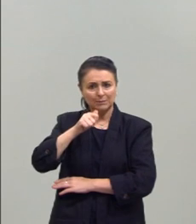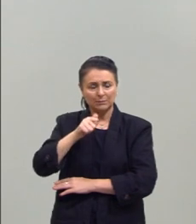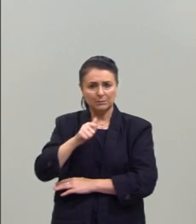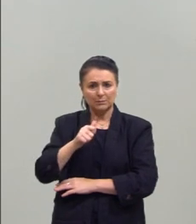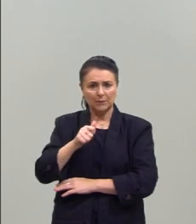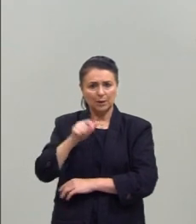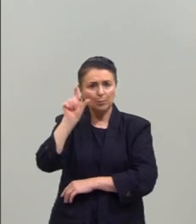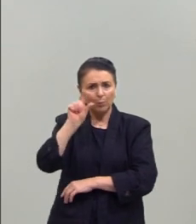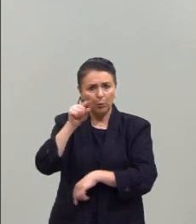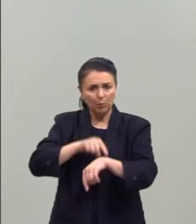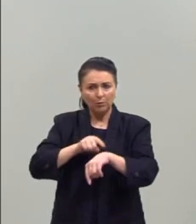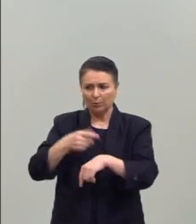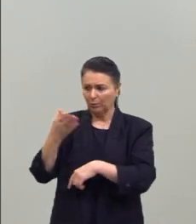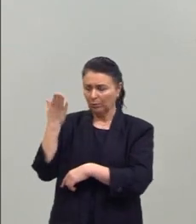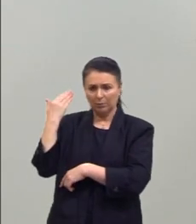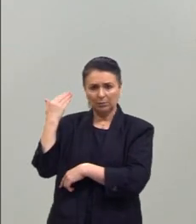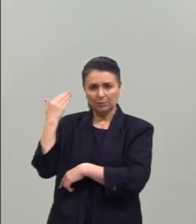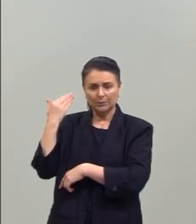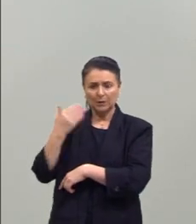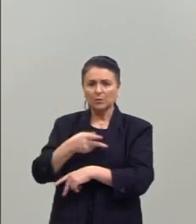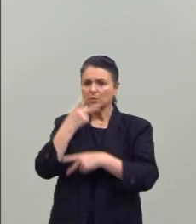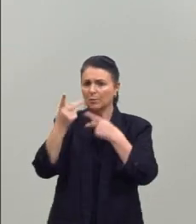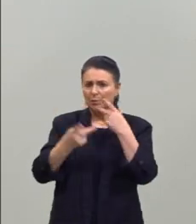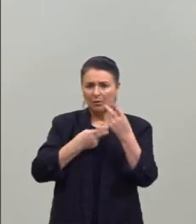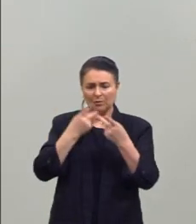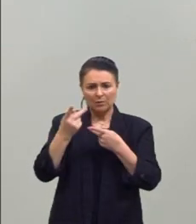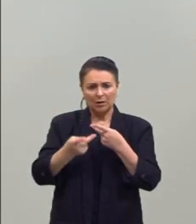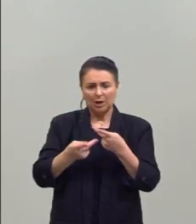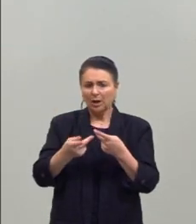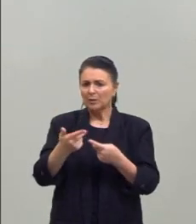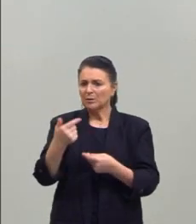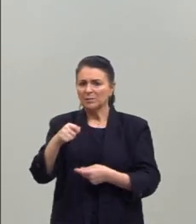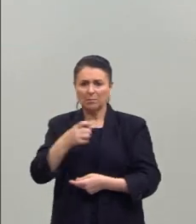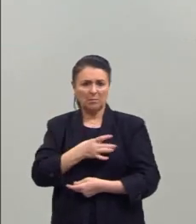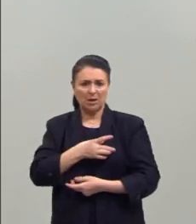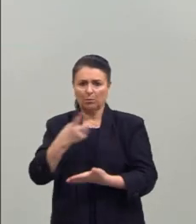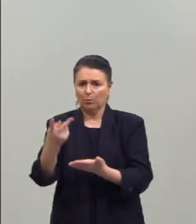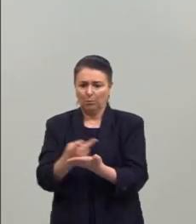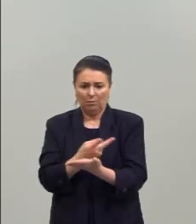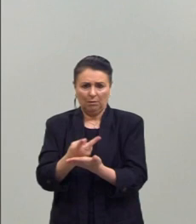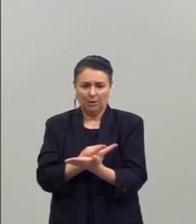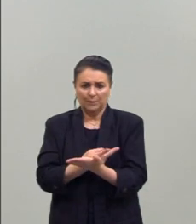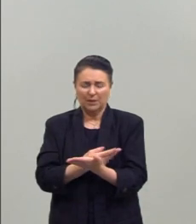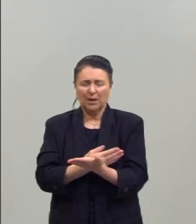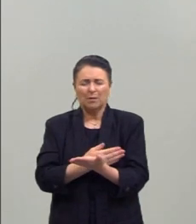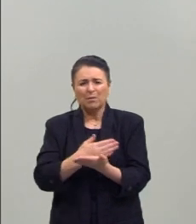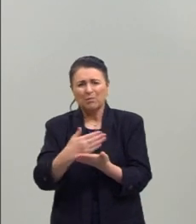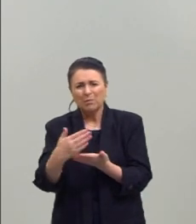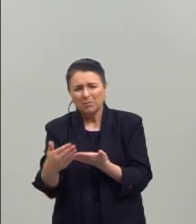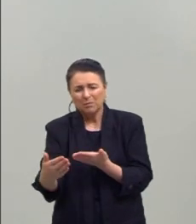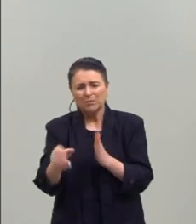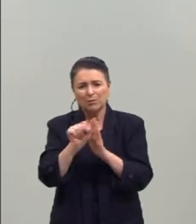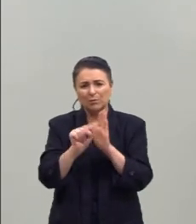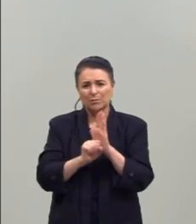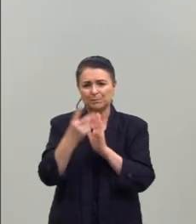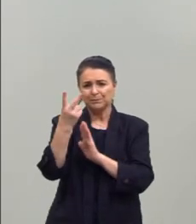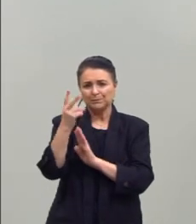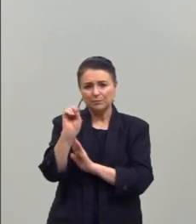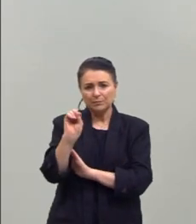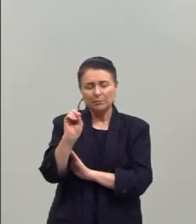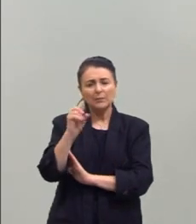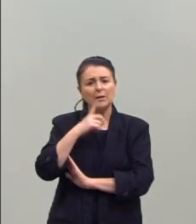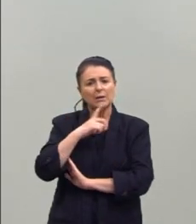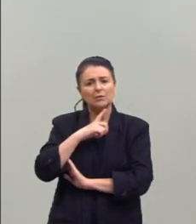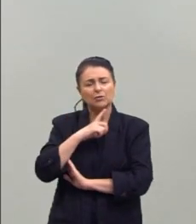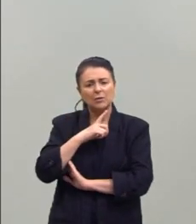atrás. Então a gente pode falar, sem medo de errar, que até ali o início, meados do século XX, ainda